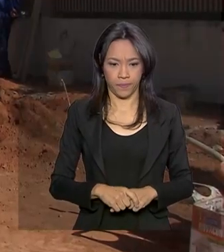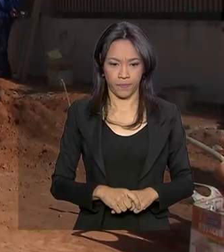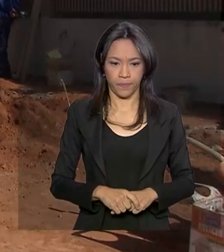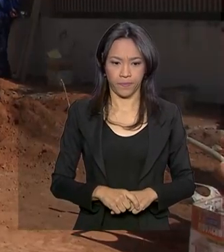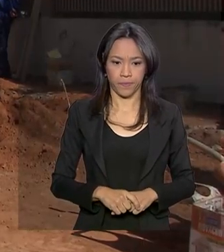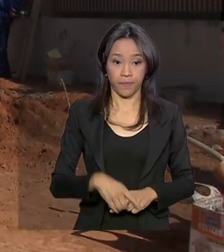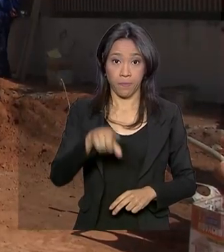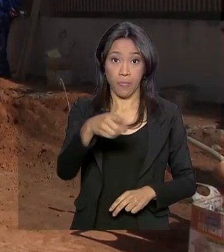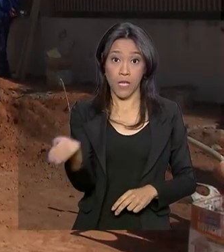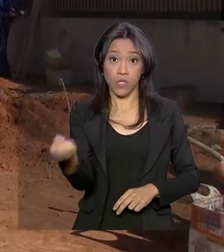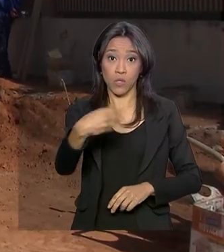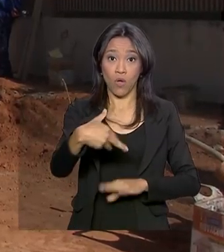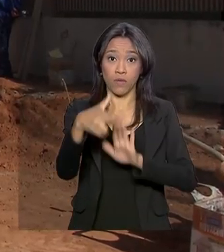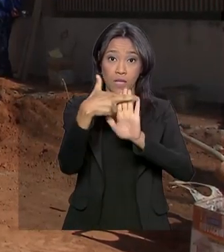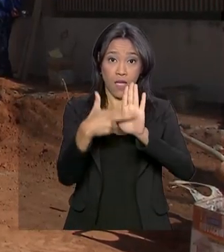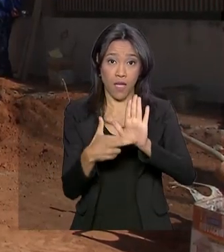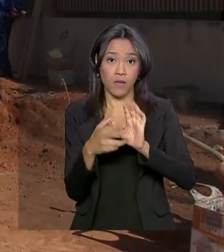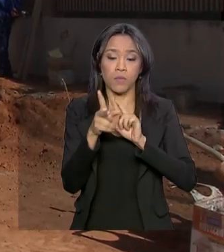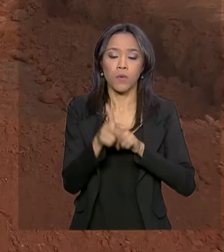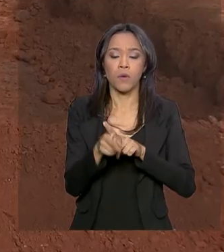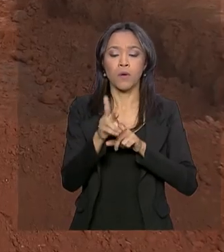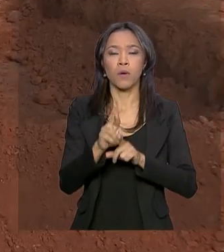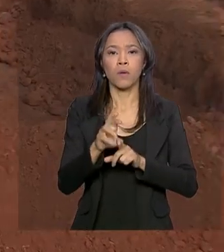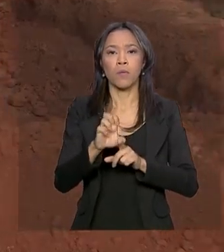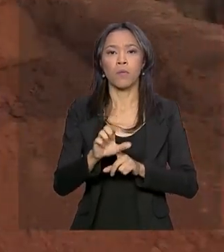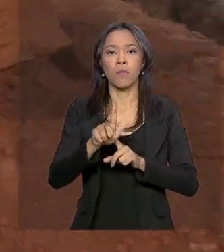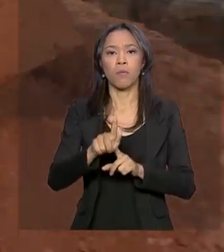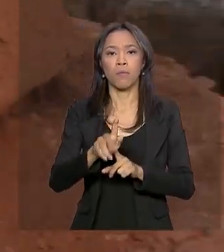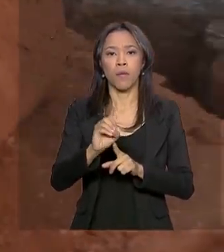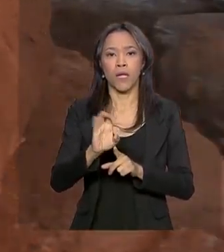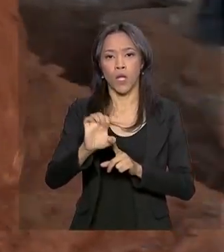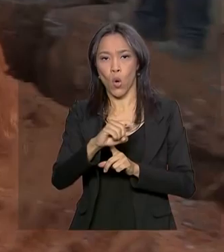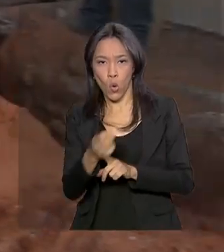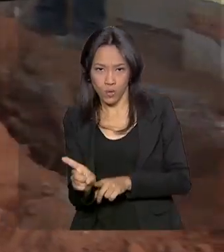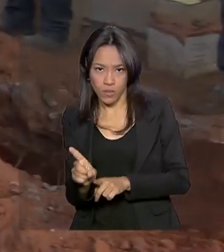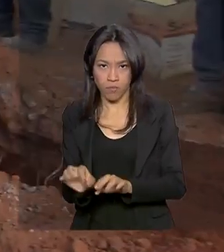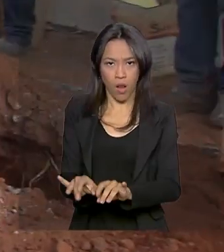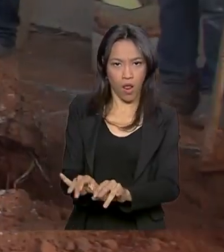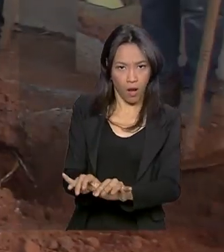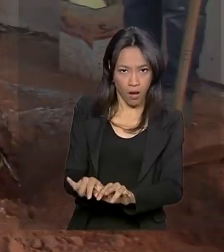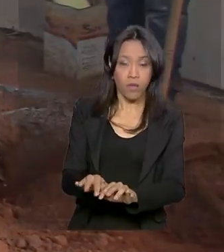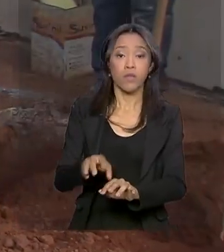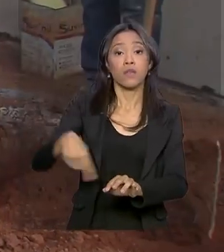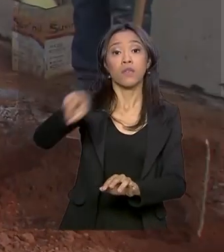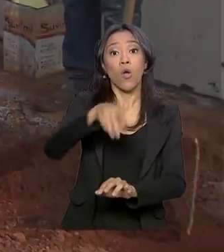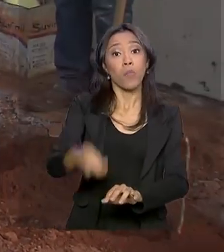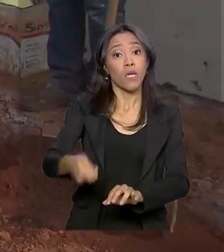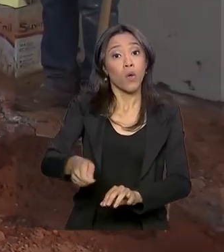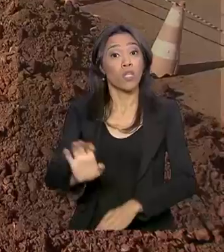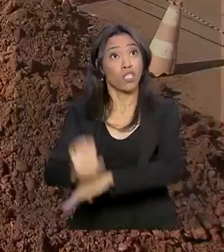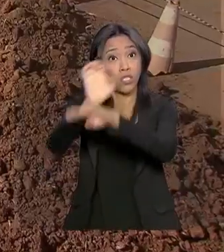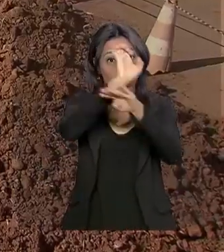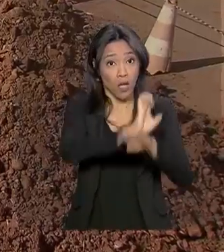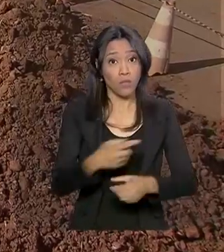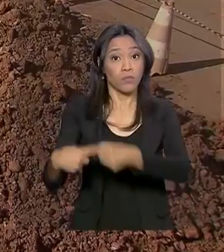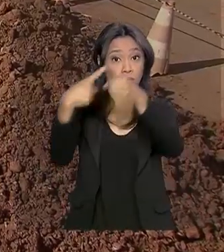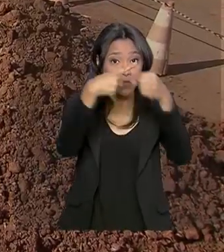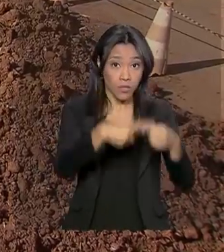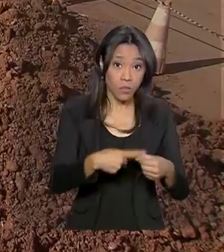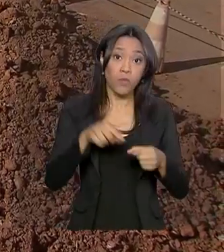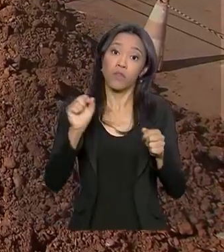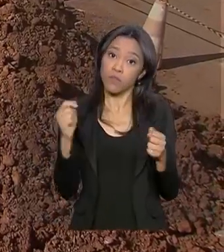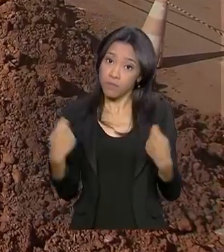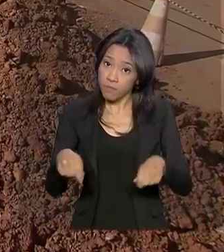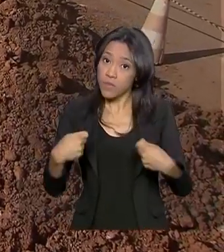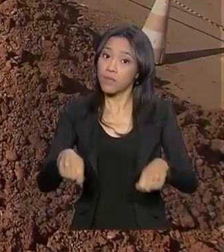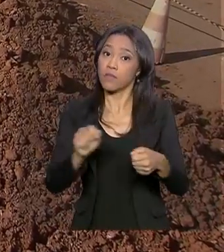As novas regras para o pregão eletrônico tornam obrigatório que estados e municípios realizem pregões para compra de produtos